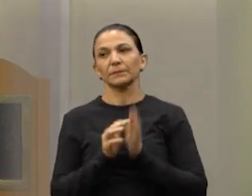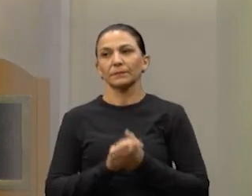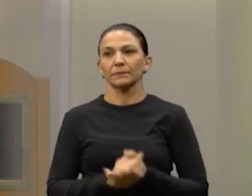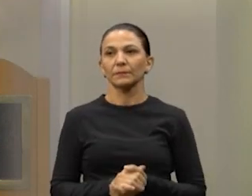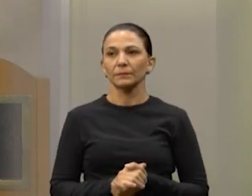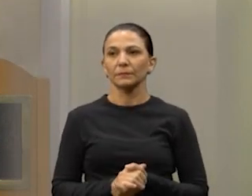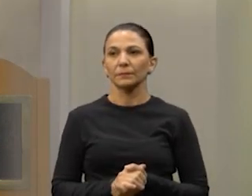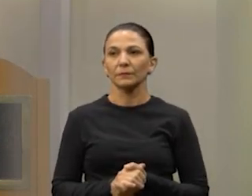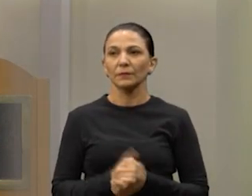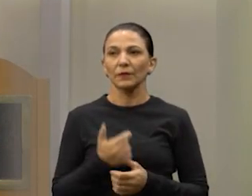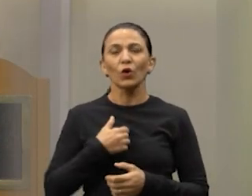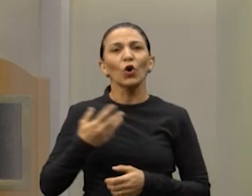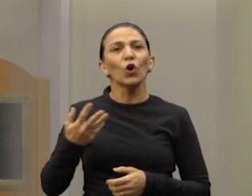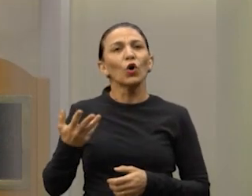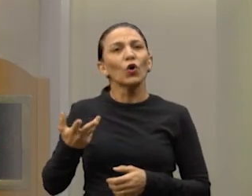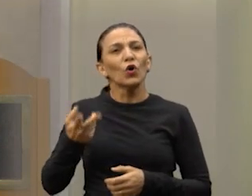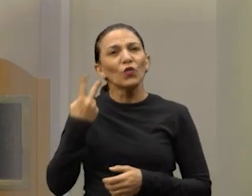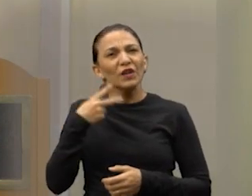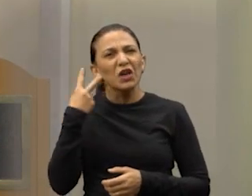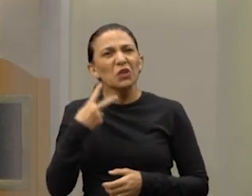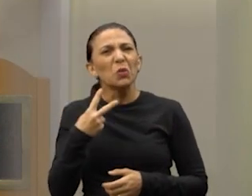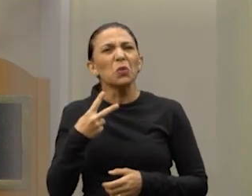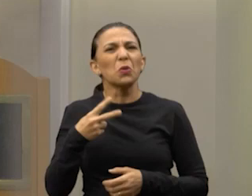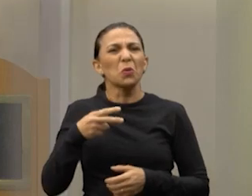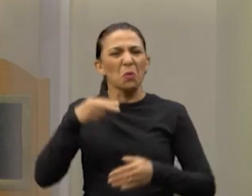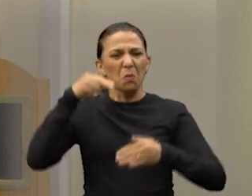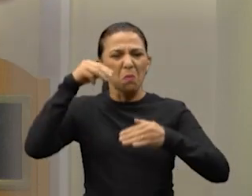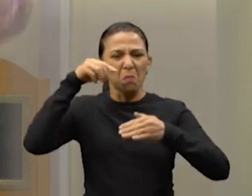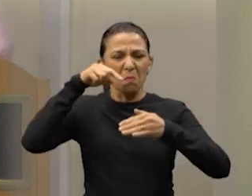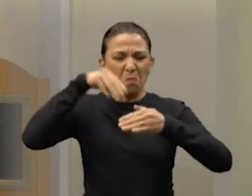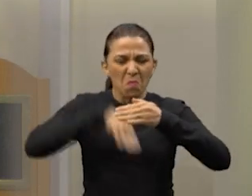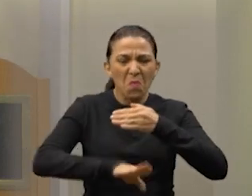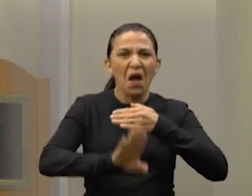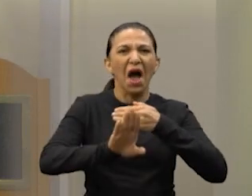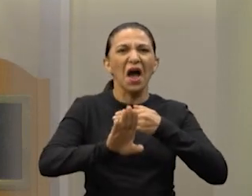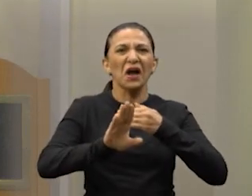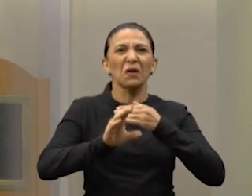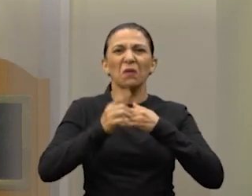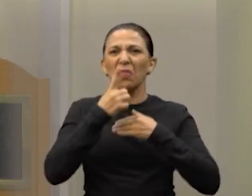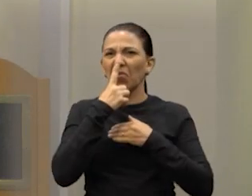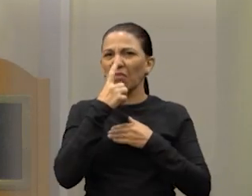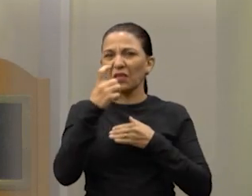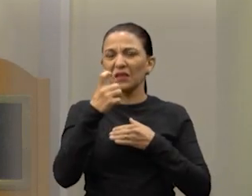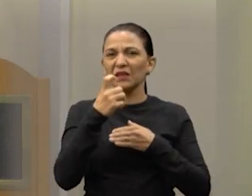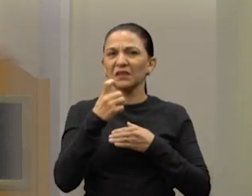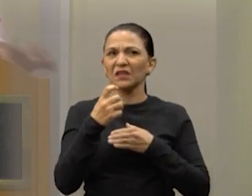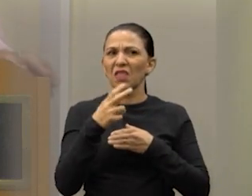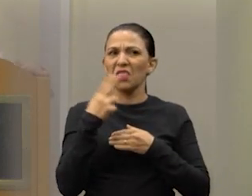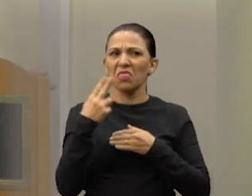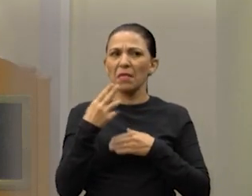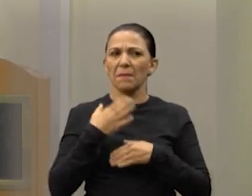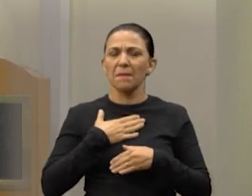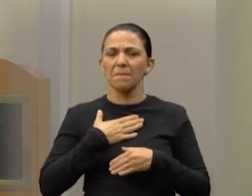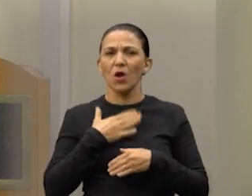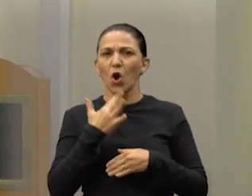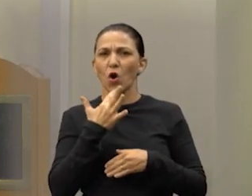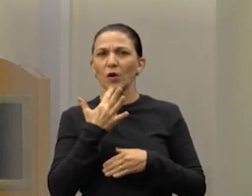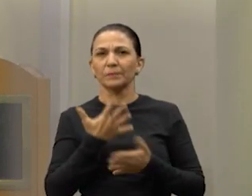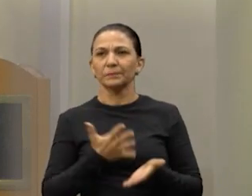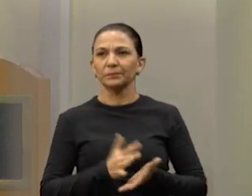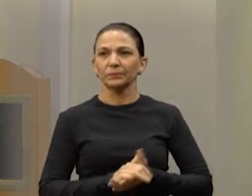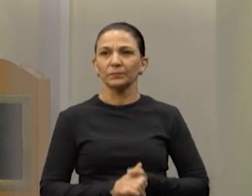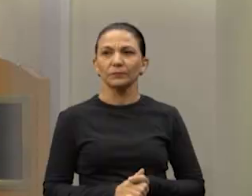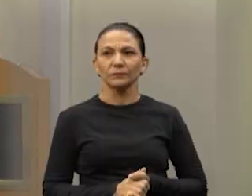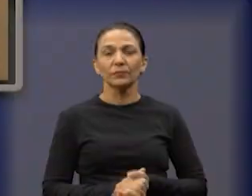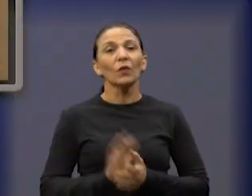rapidamente, eu sou chamado de vereador do buraco, do esgoto, de tudo quanto é lugar. Esse aí é do buraco. Solta aí, Mário, pra nós aí. Pessoal, Marquinhos da